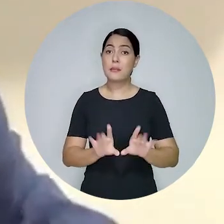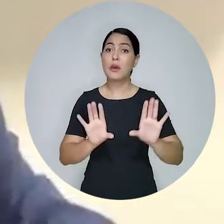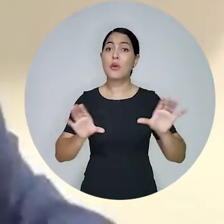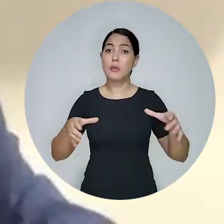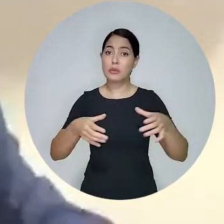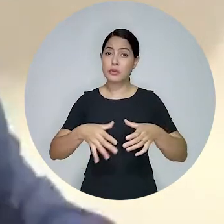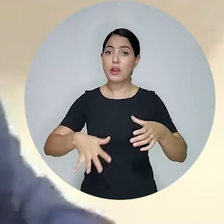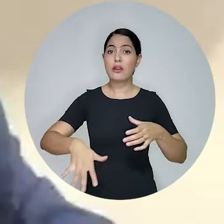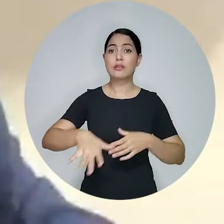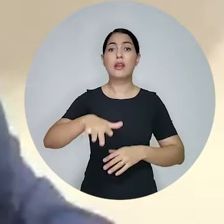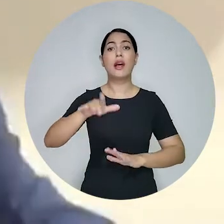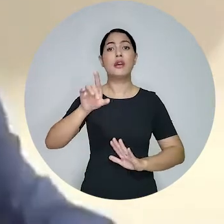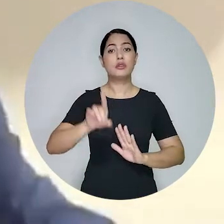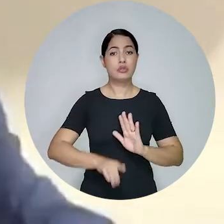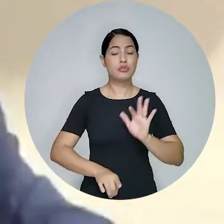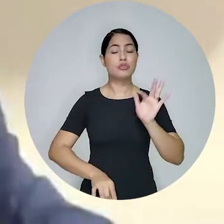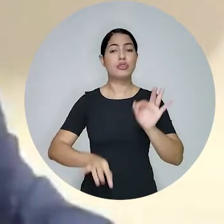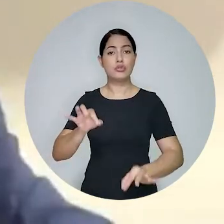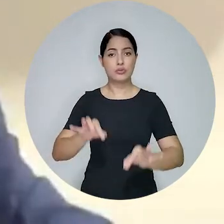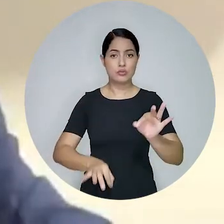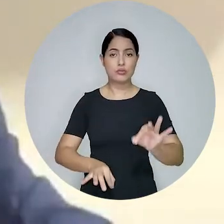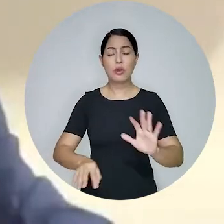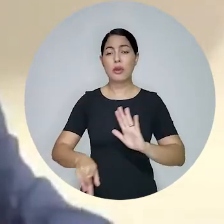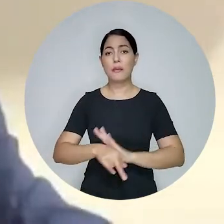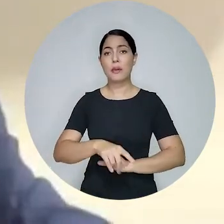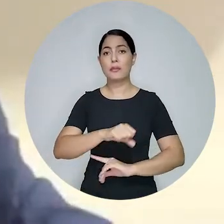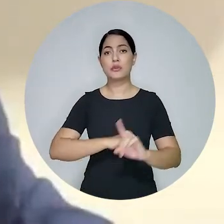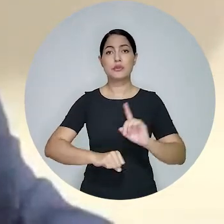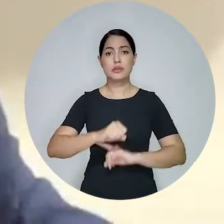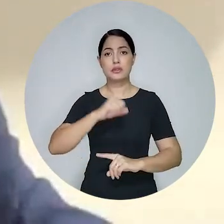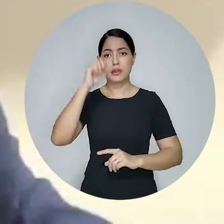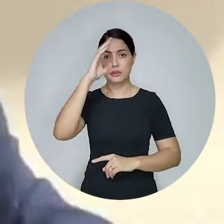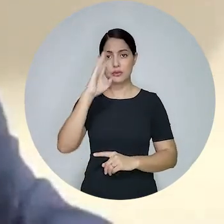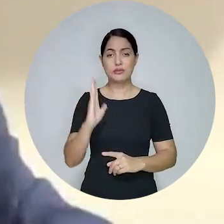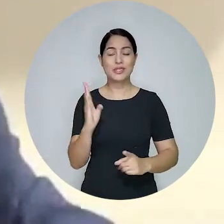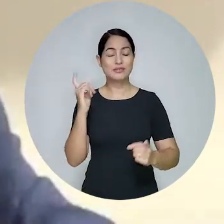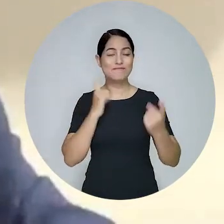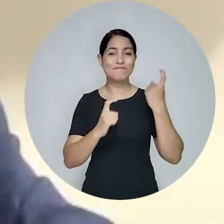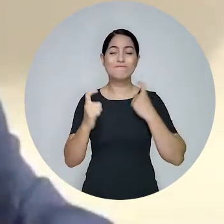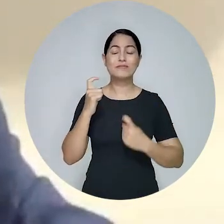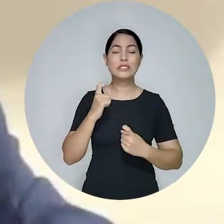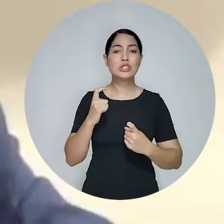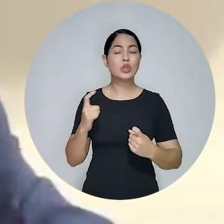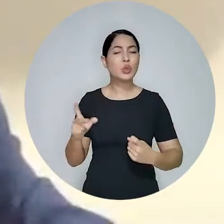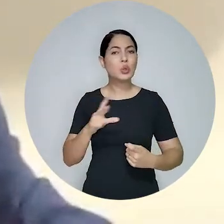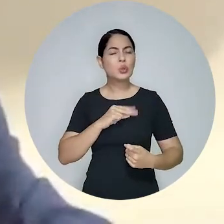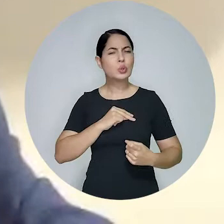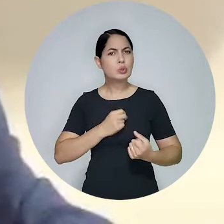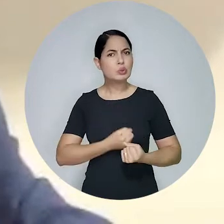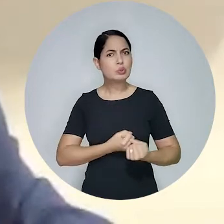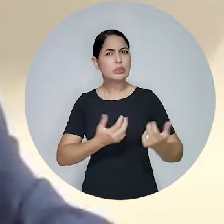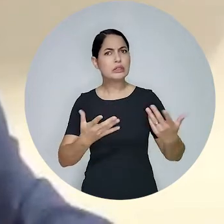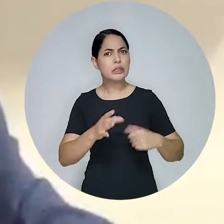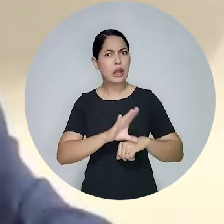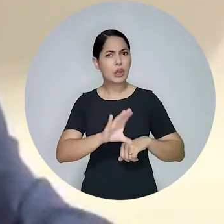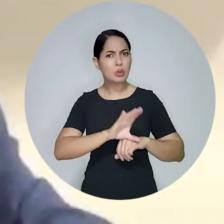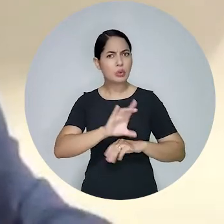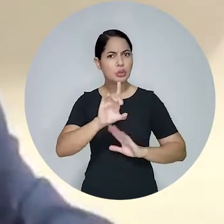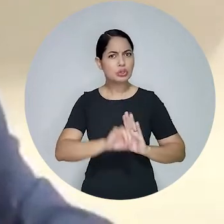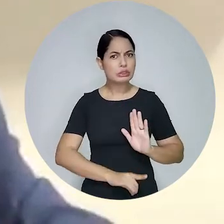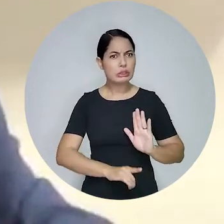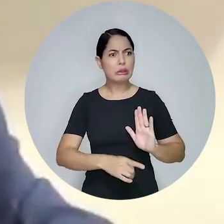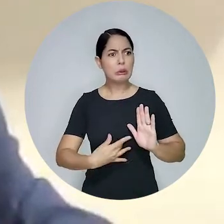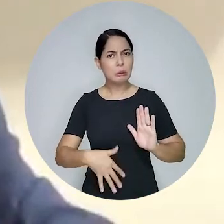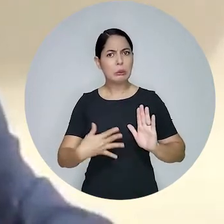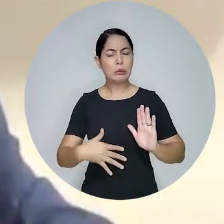como uma preocupação da comunidade jurídica, a preocupação da própria sociedade brasileira com os cursos jurídicos que aqui são oferecidos.